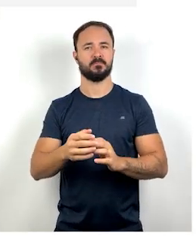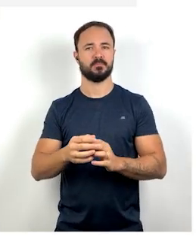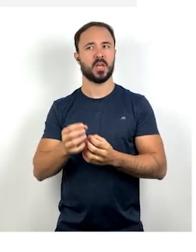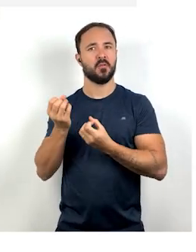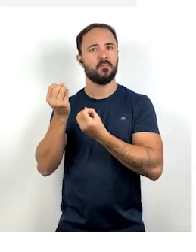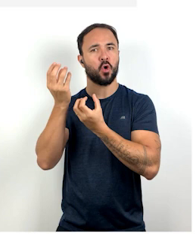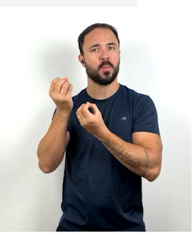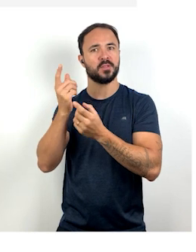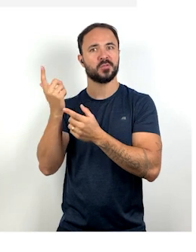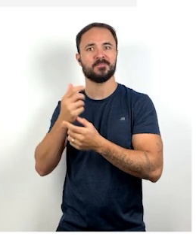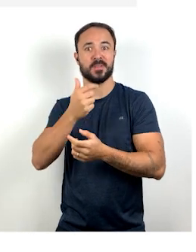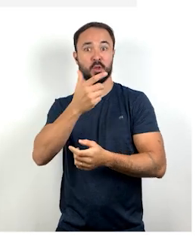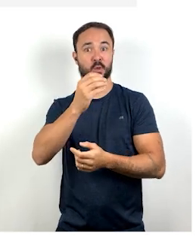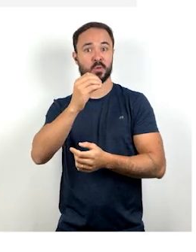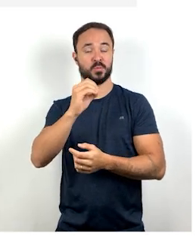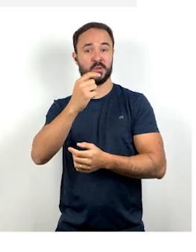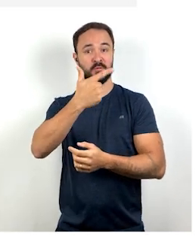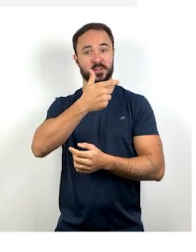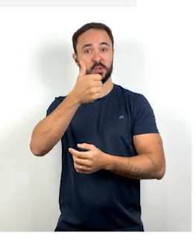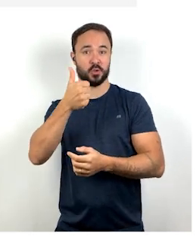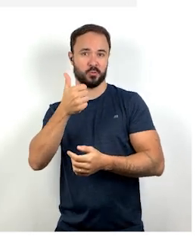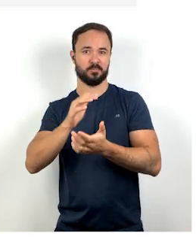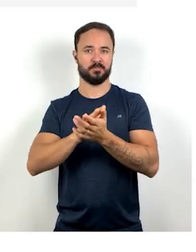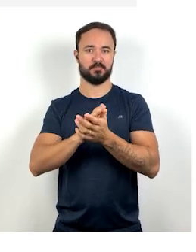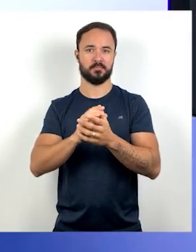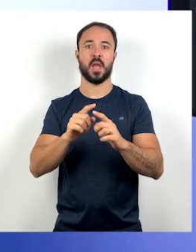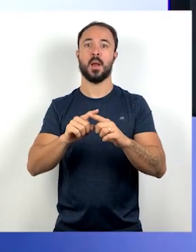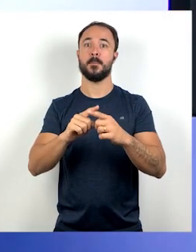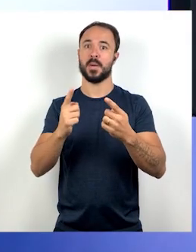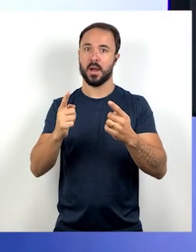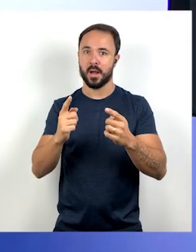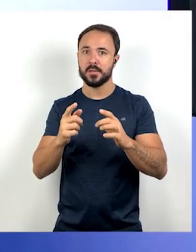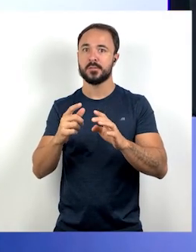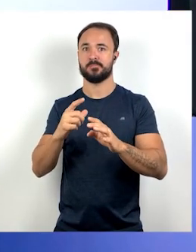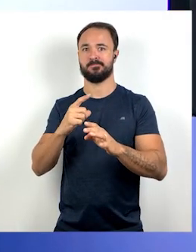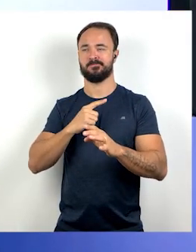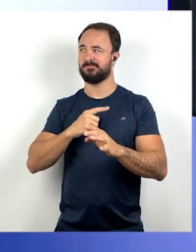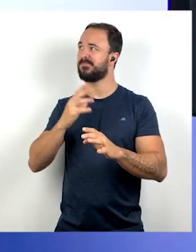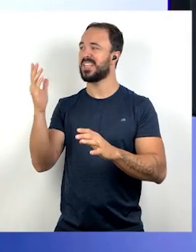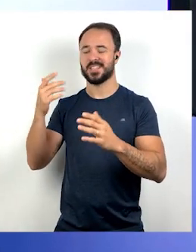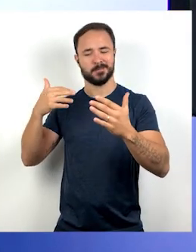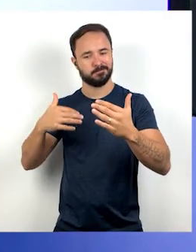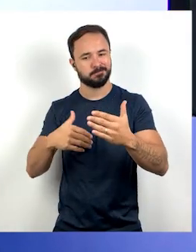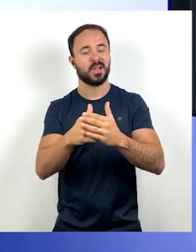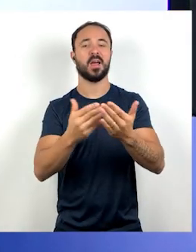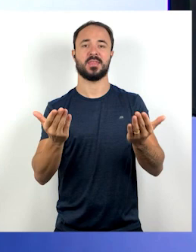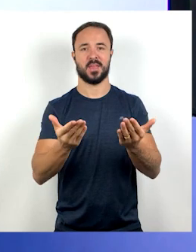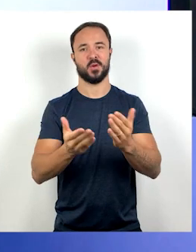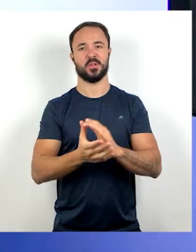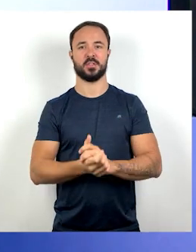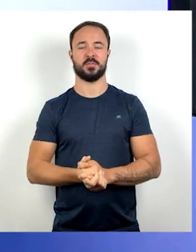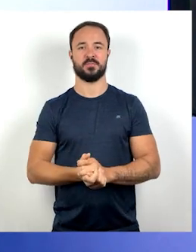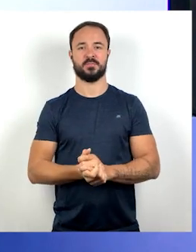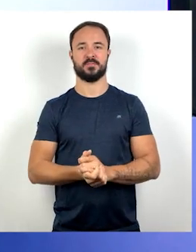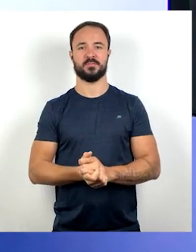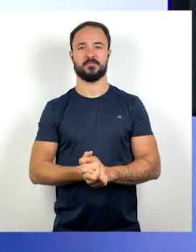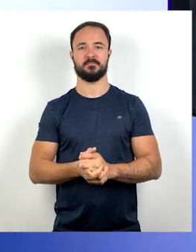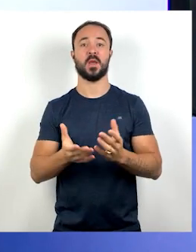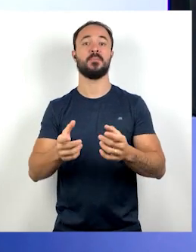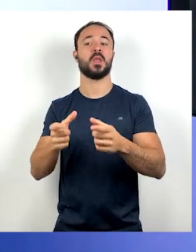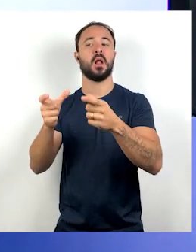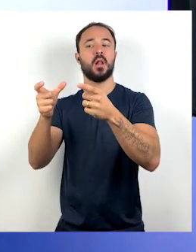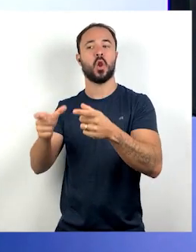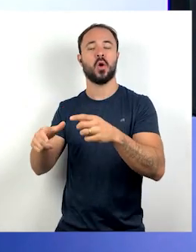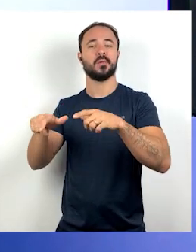diferenças elas perduram até hoje. Quando a gente vai falar de mercado de trabalho, a gente também precisa falar de